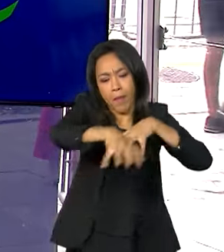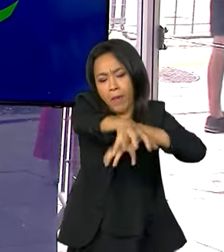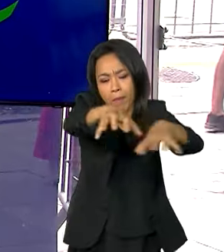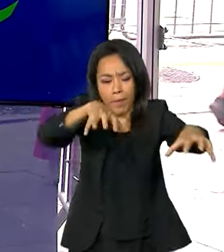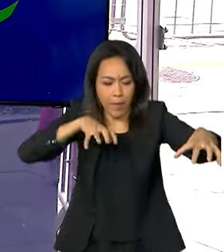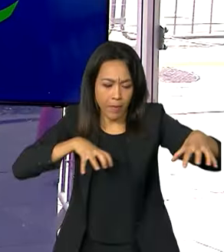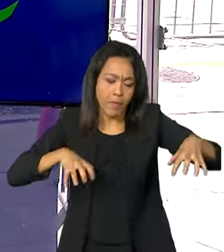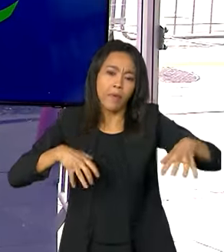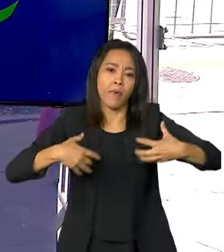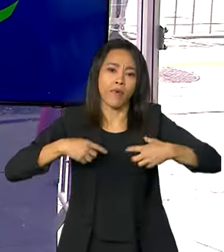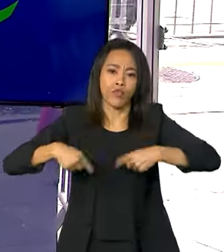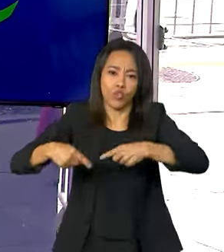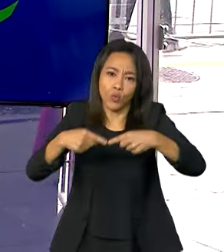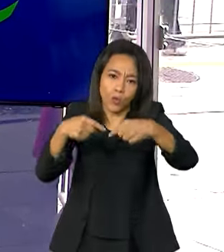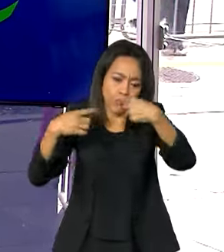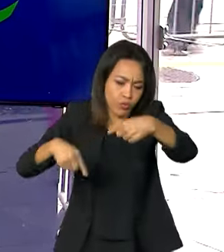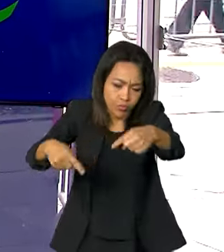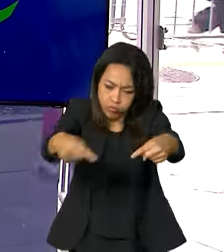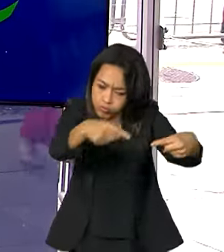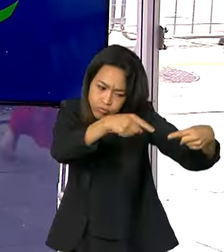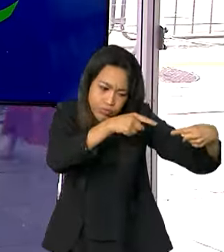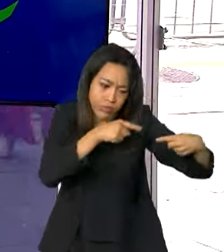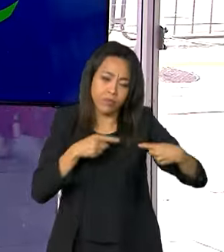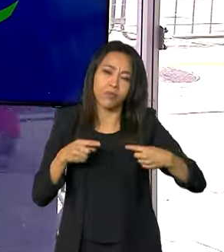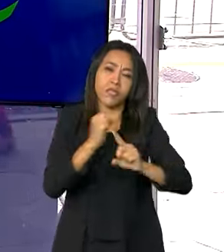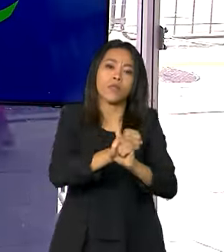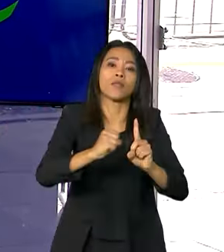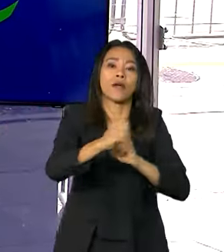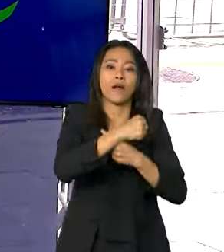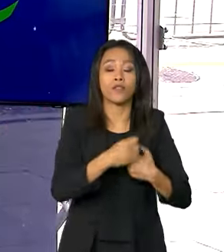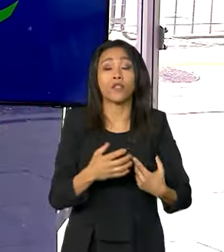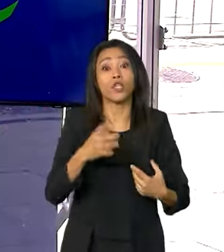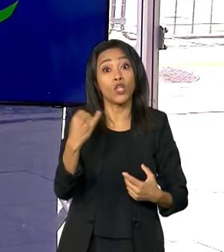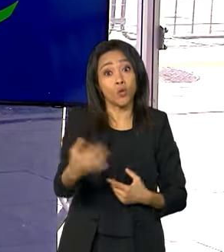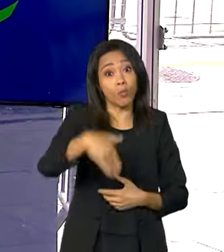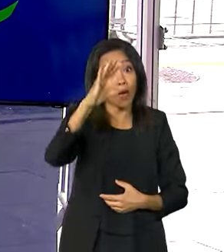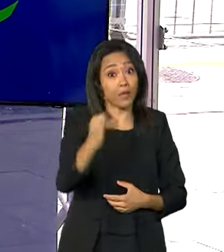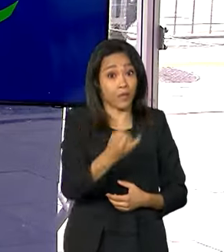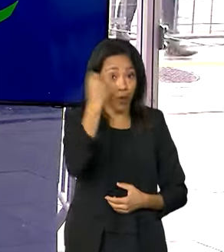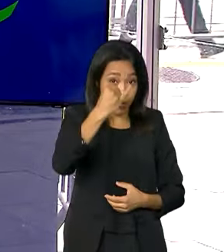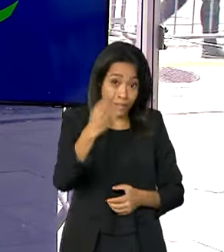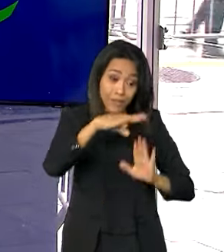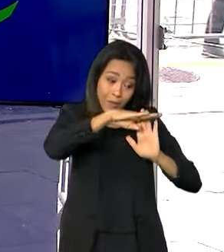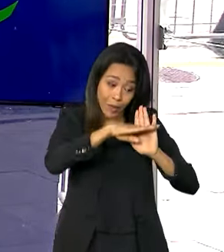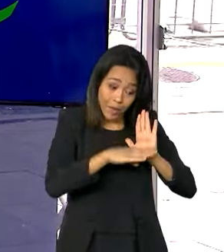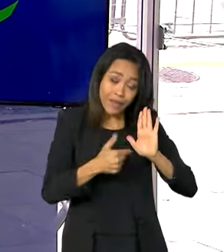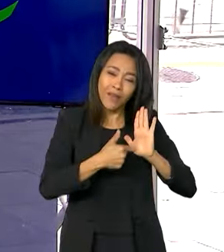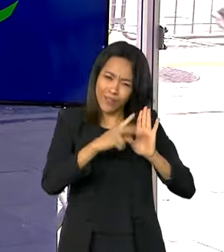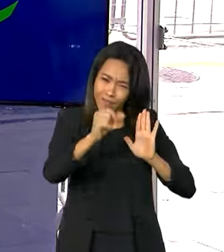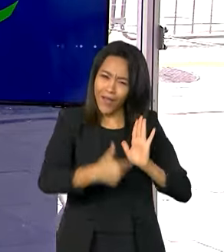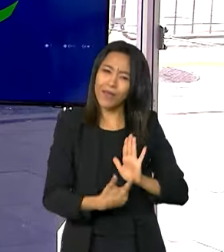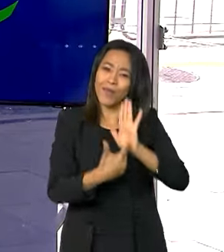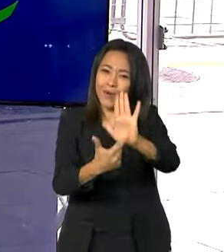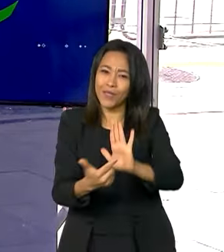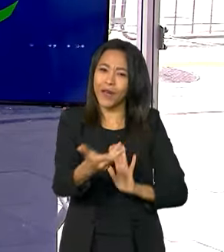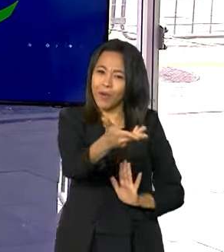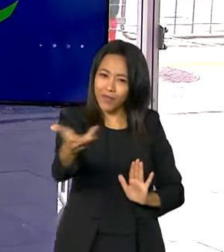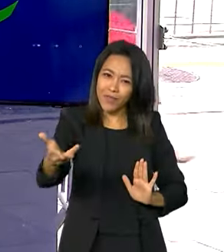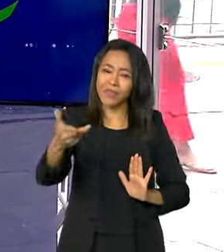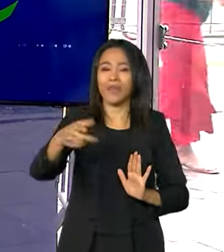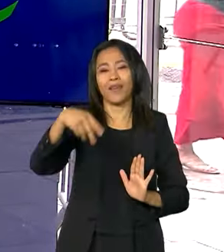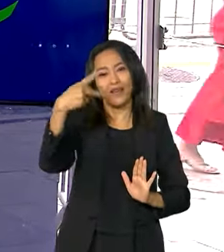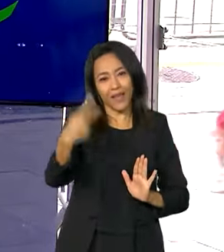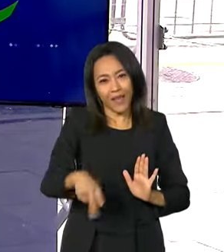sociedade civil. E o mais importante dessa programação, a gente vai trazer para você aqui no Brasil em Dia, ao longo